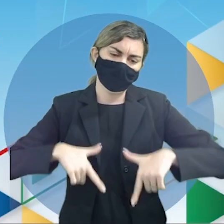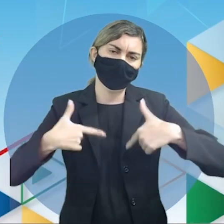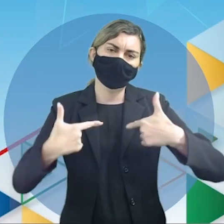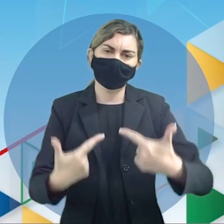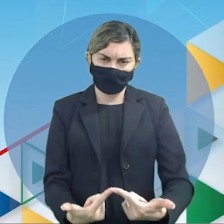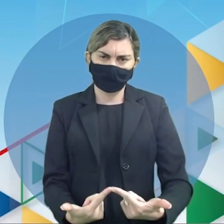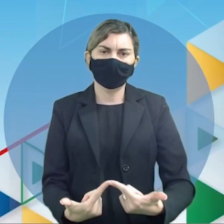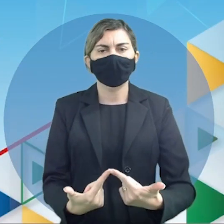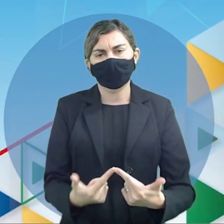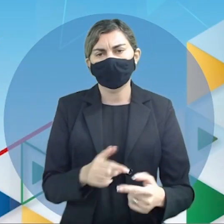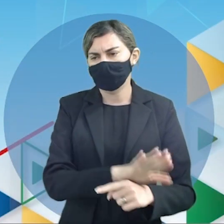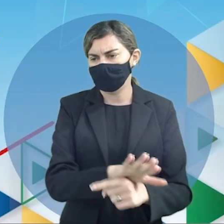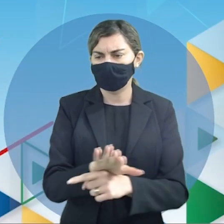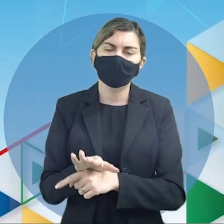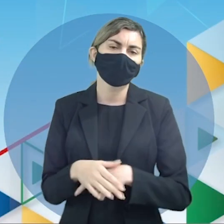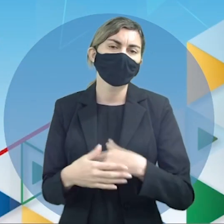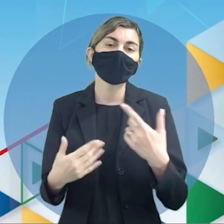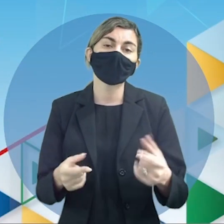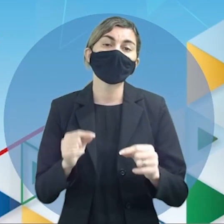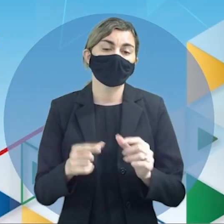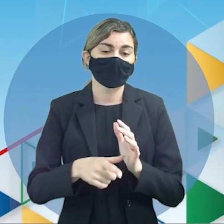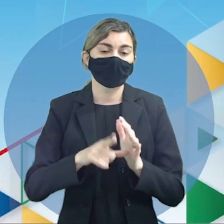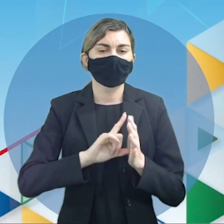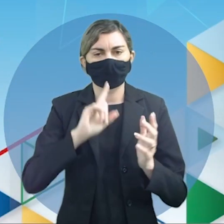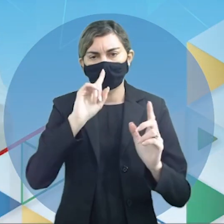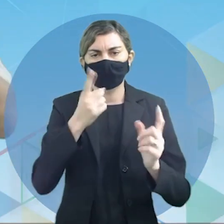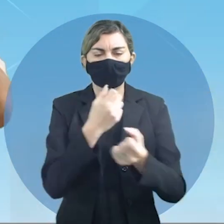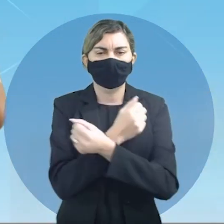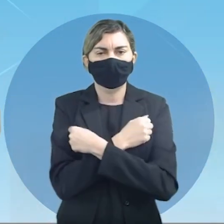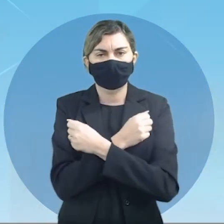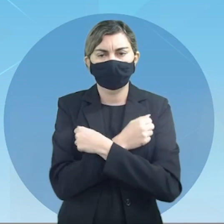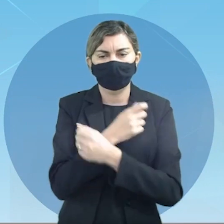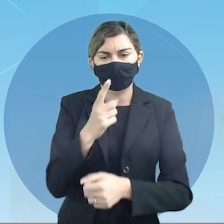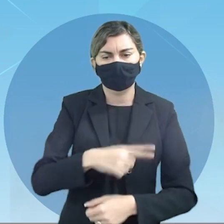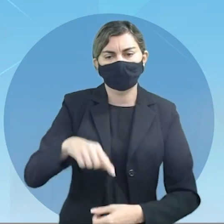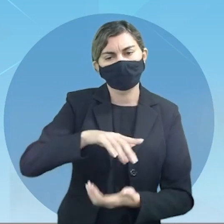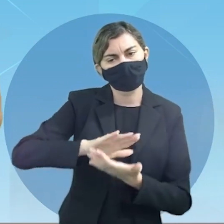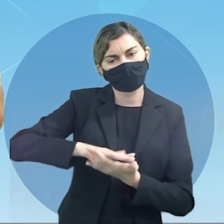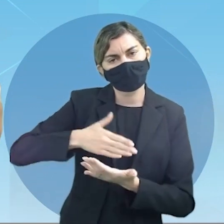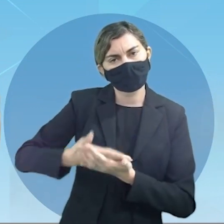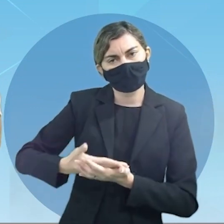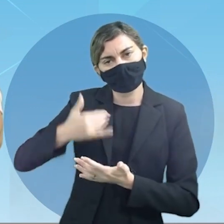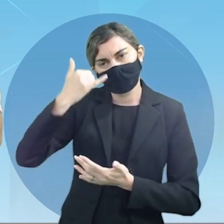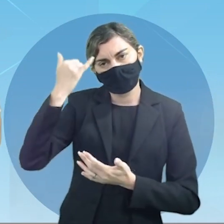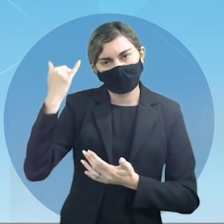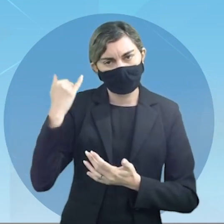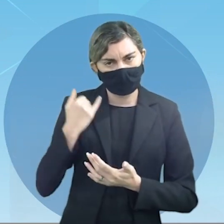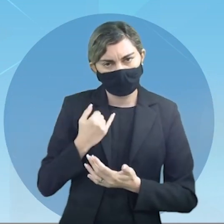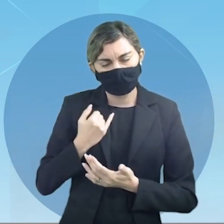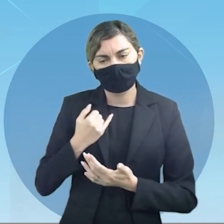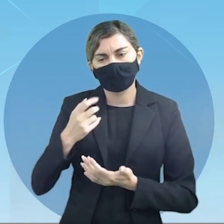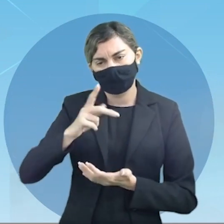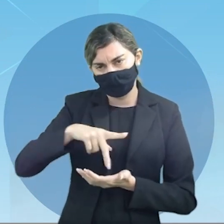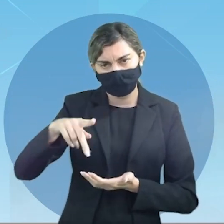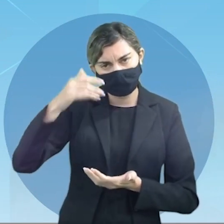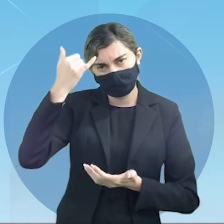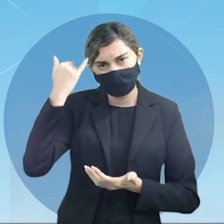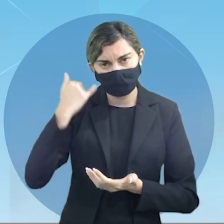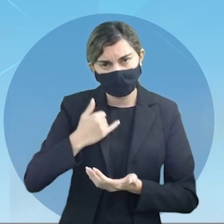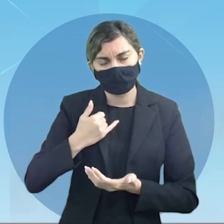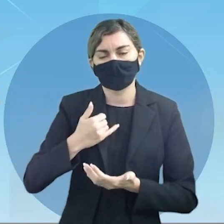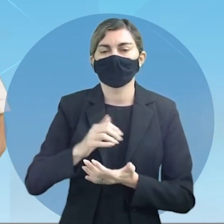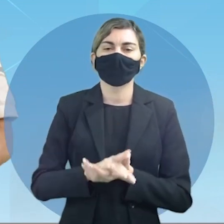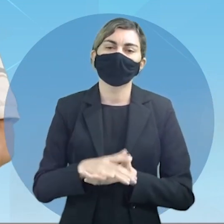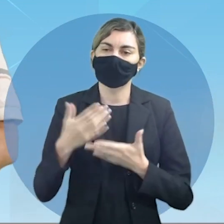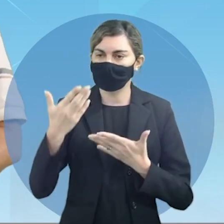filantrópicas mas antes disso, mando um abraço para a nossa professora intérprete de Libras, a professora Isabela